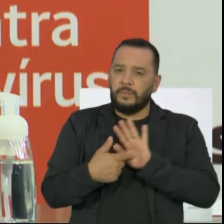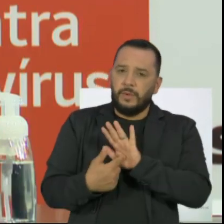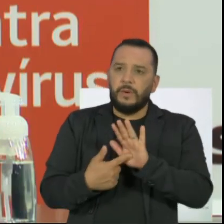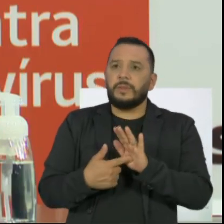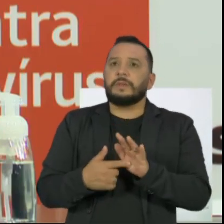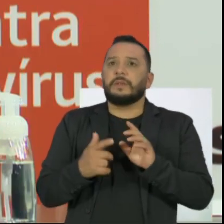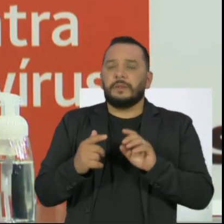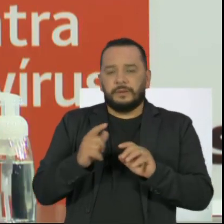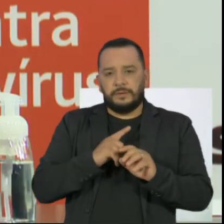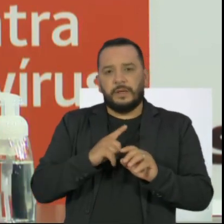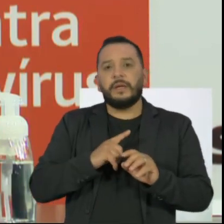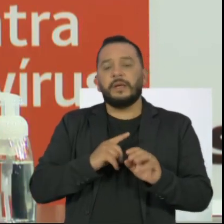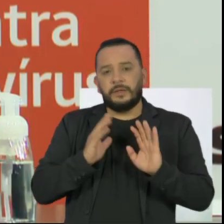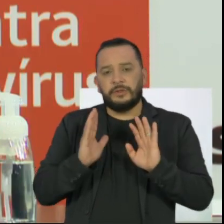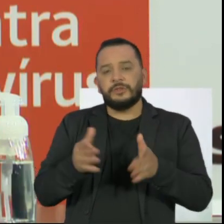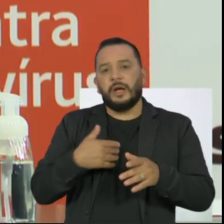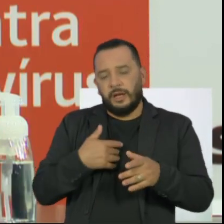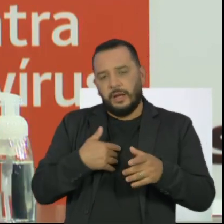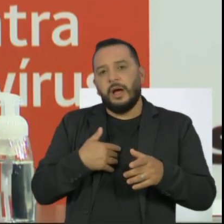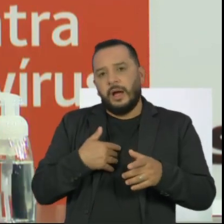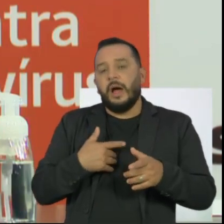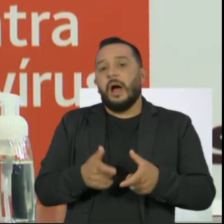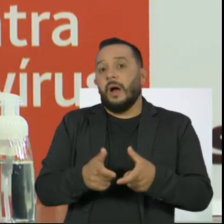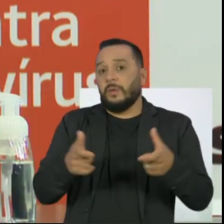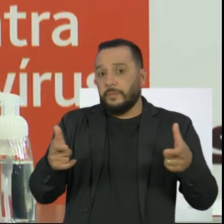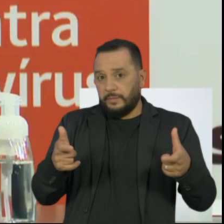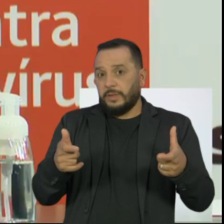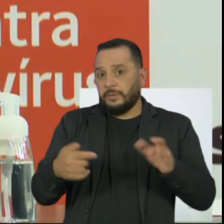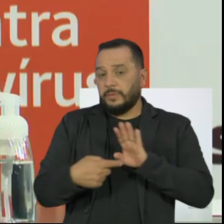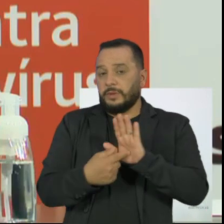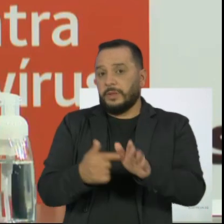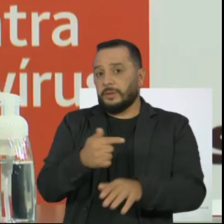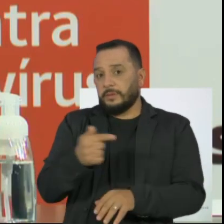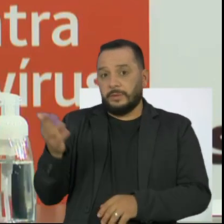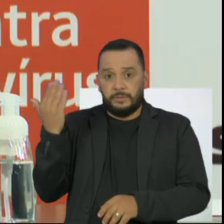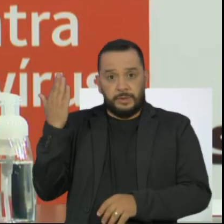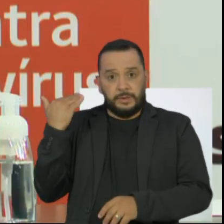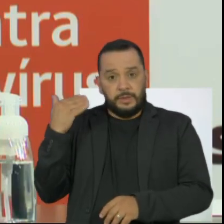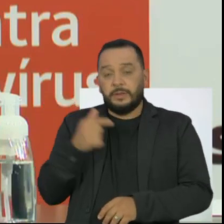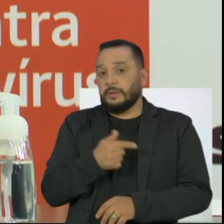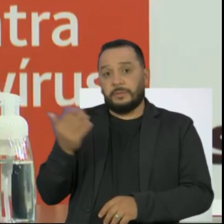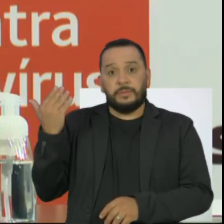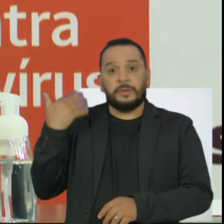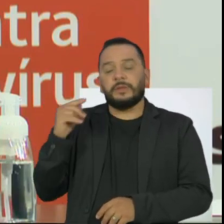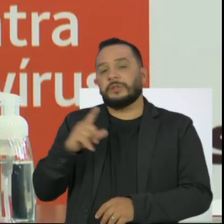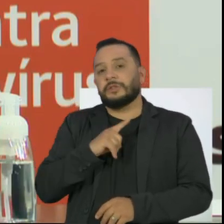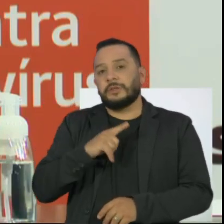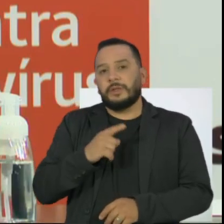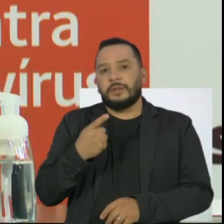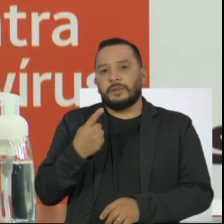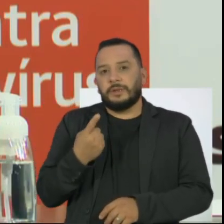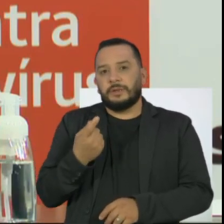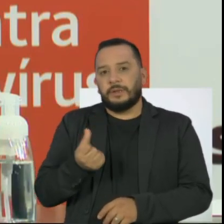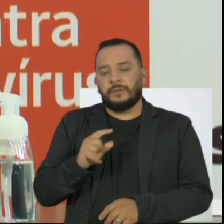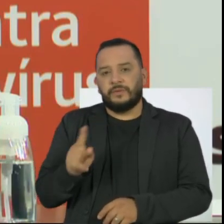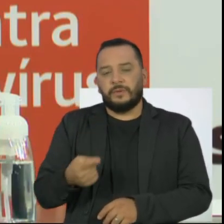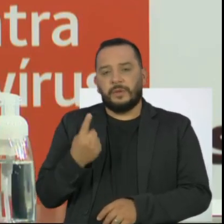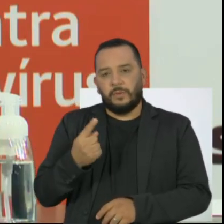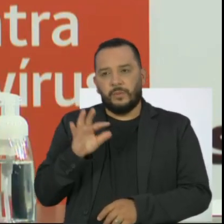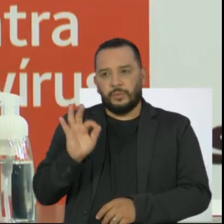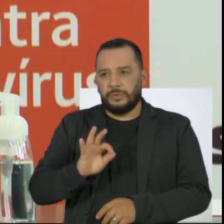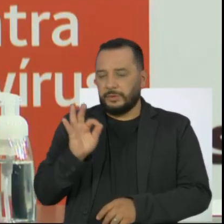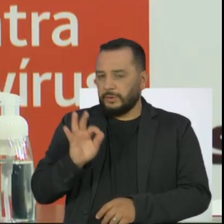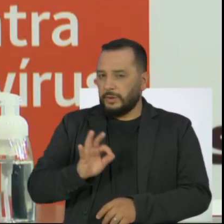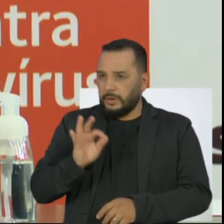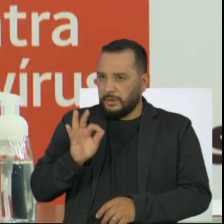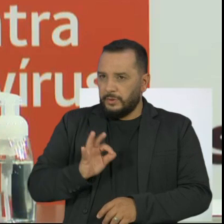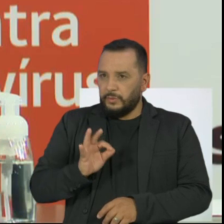aumento em relação ao primeiro inquérito divulgado na semana passada, que havia constatado a prevalência de 16,1%